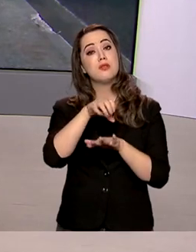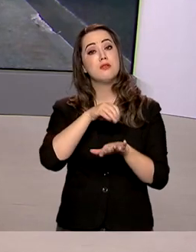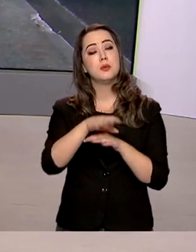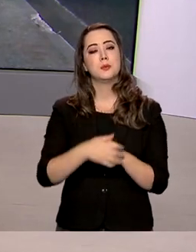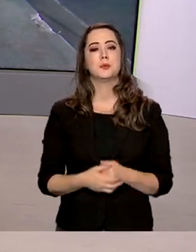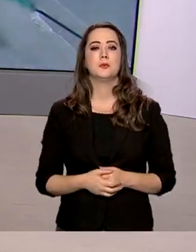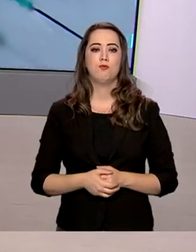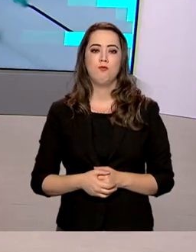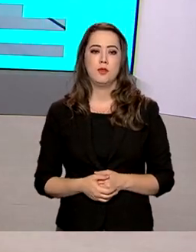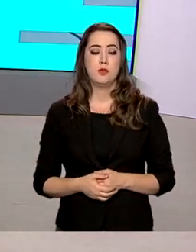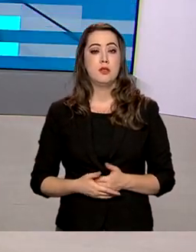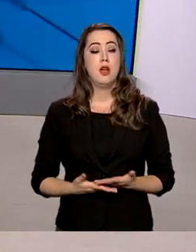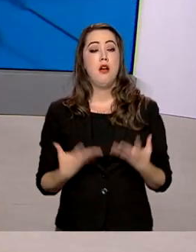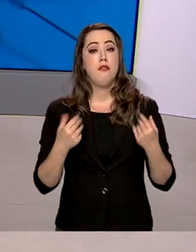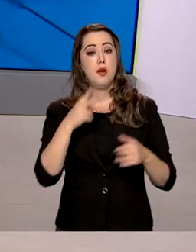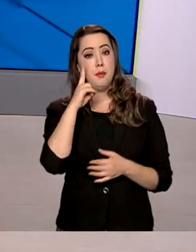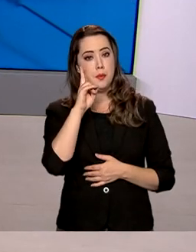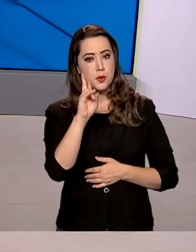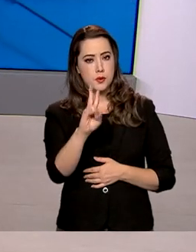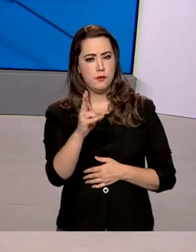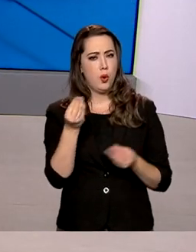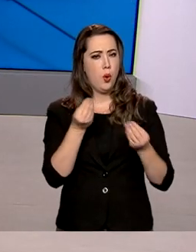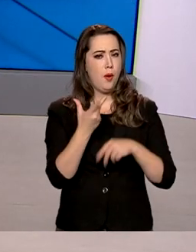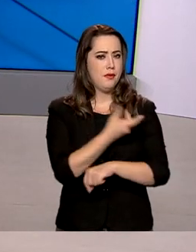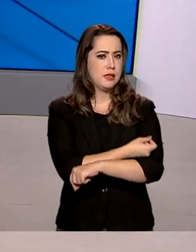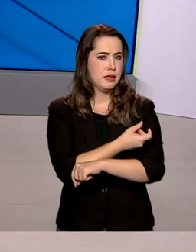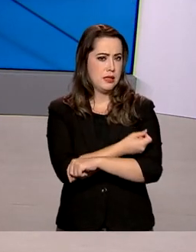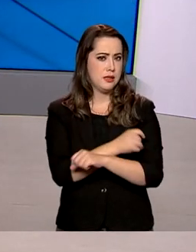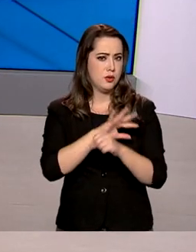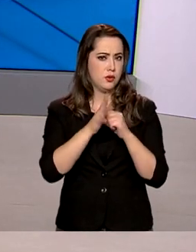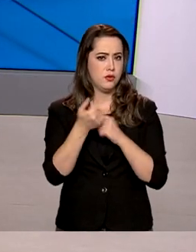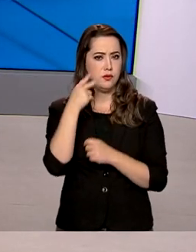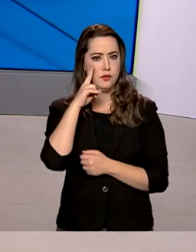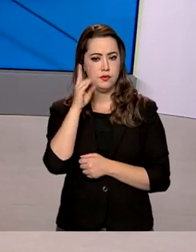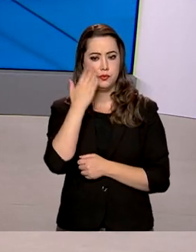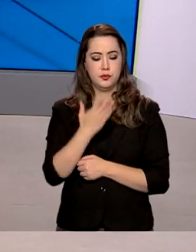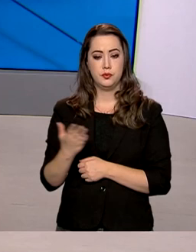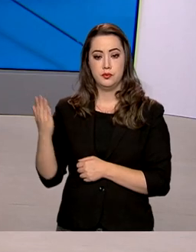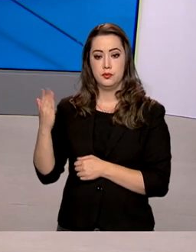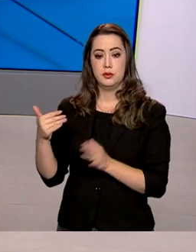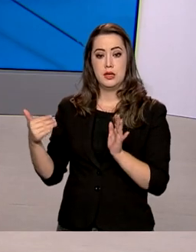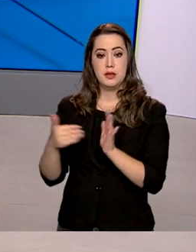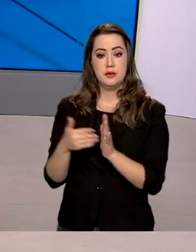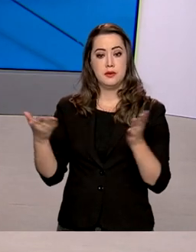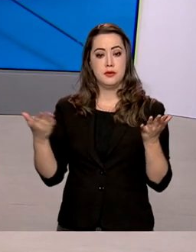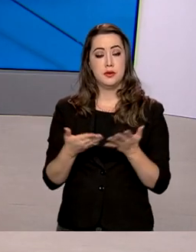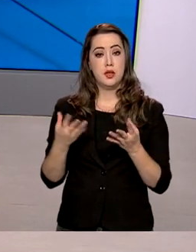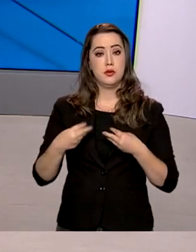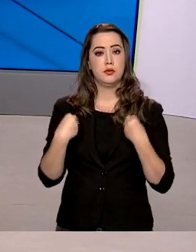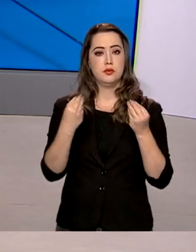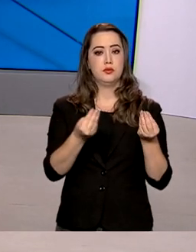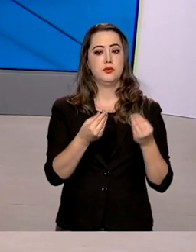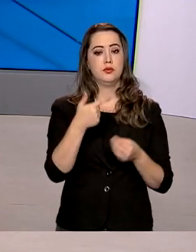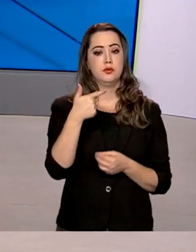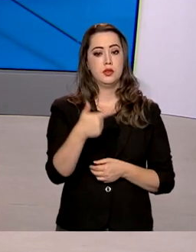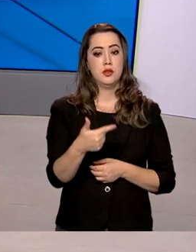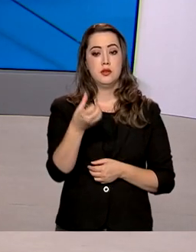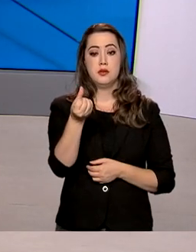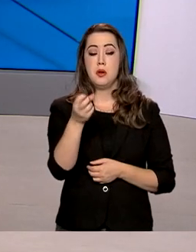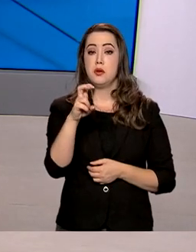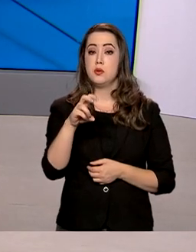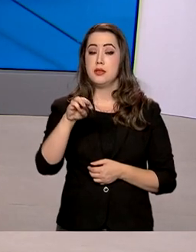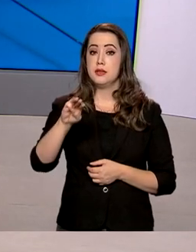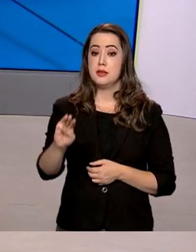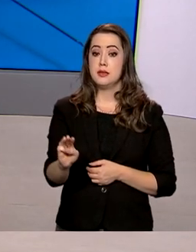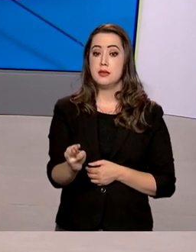Vamos ver então como está a vacinação contra a covid-19 pelo Brasil aqui no telão. Até agora foram distribuídas 265